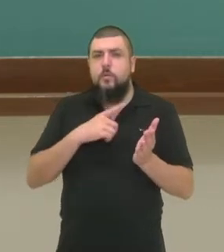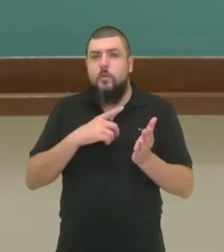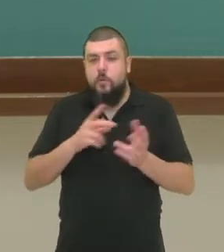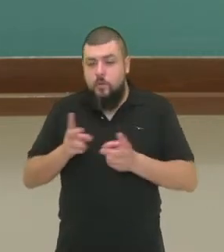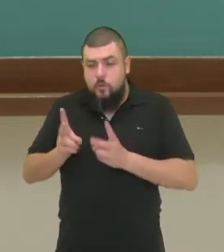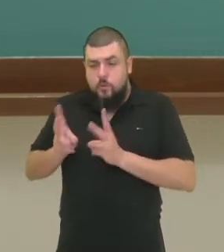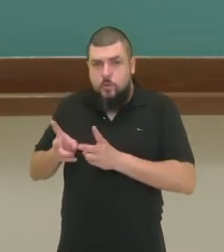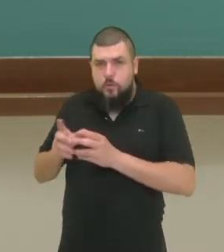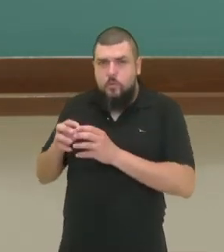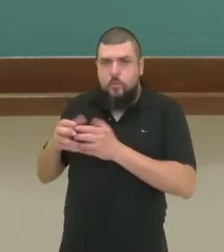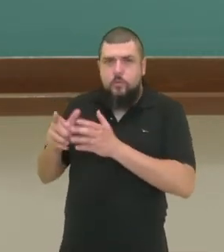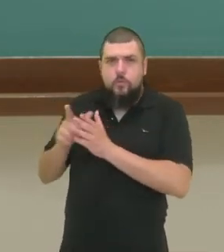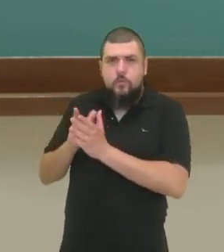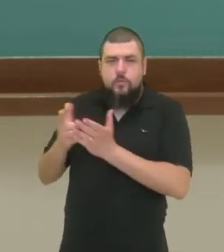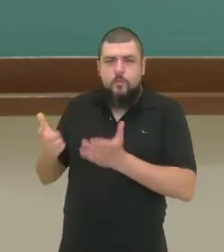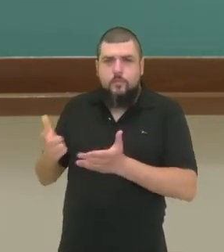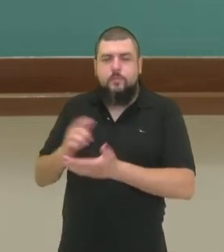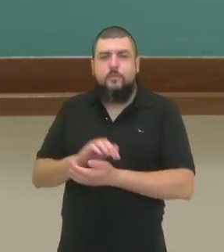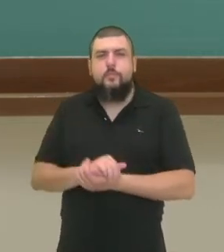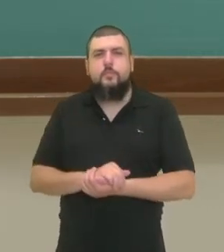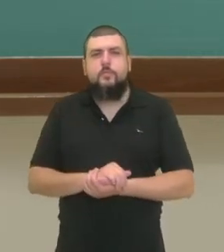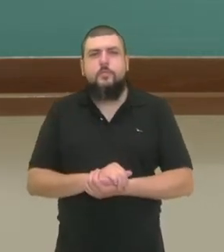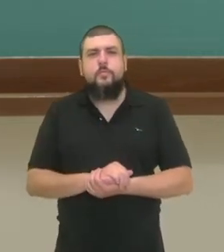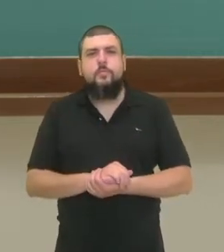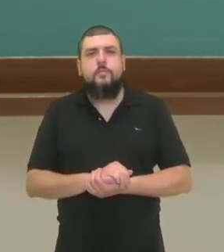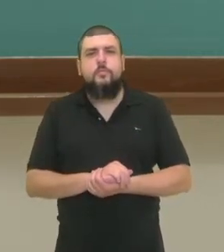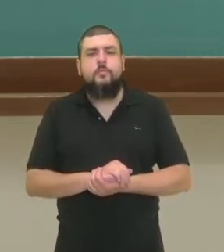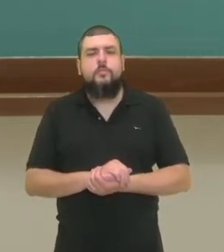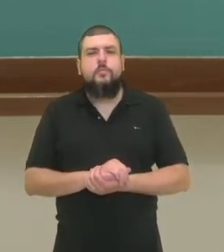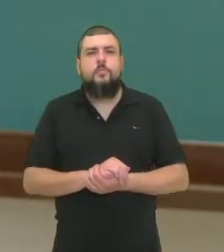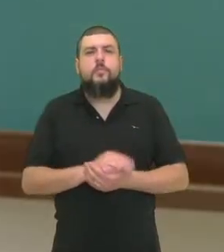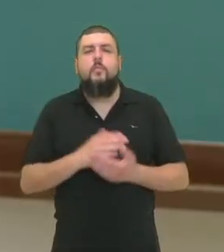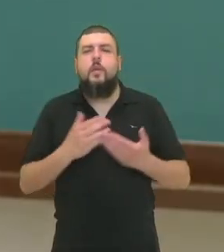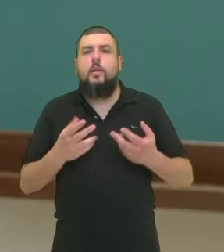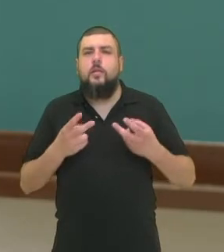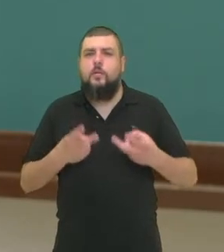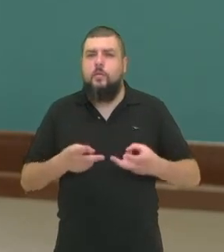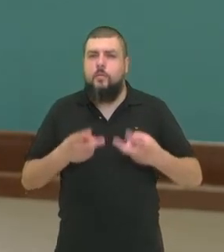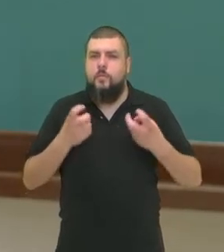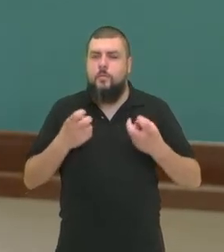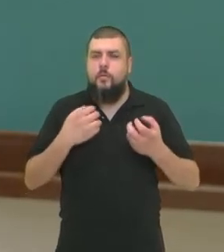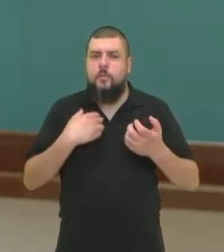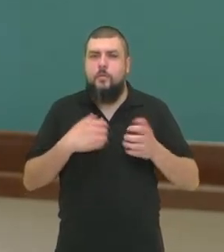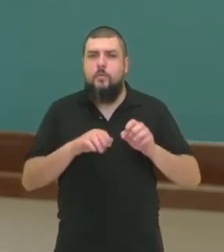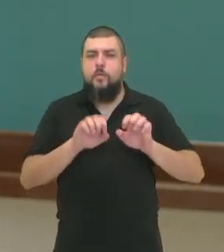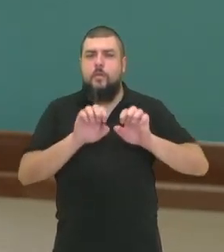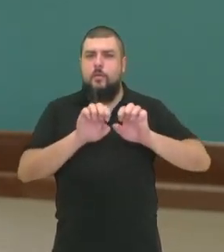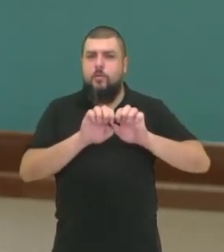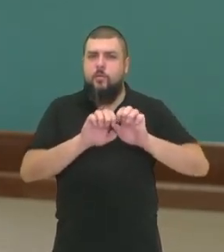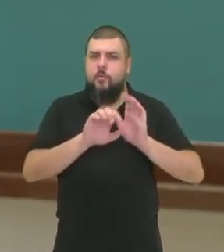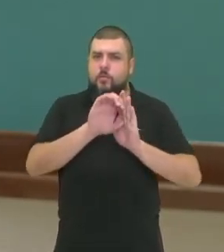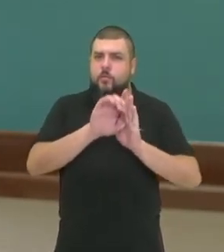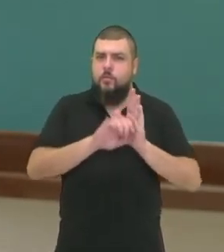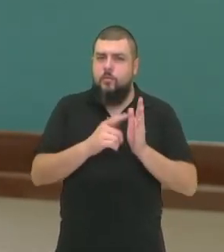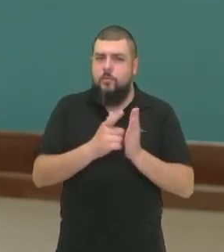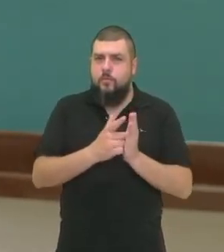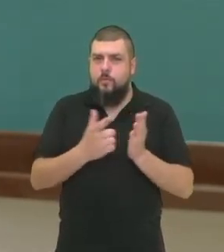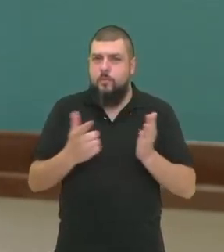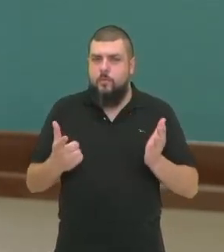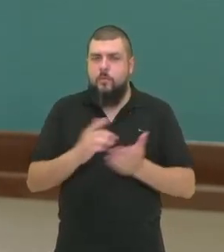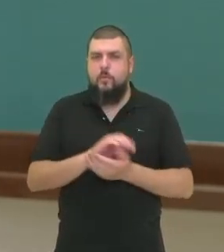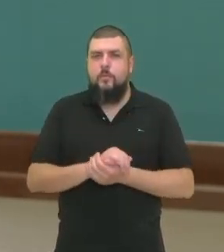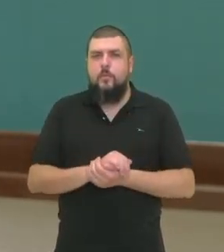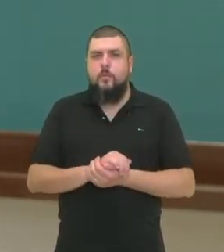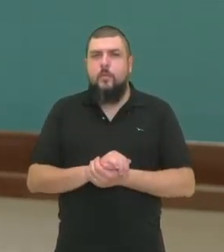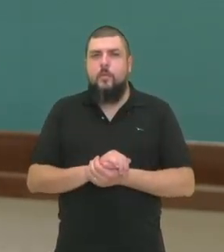jornal. Então eu percebo aqui a estrutura do editorial, tratando-se de um texto